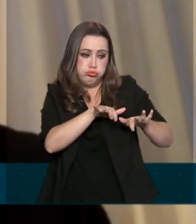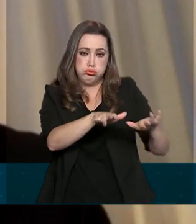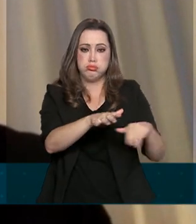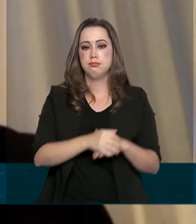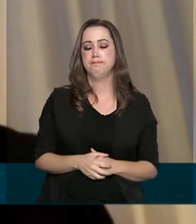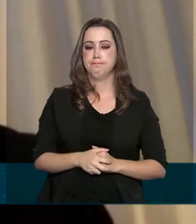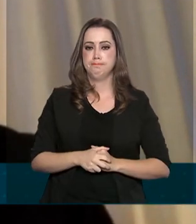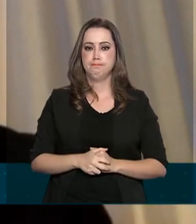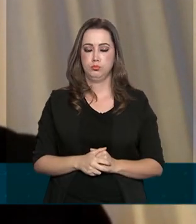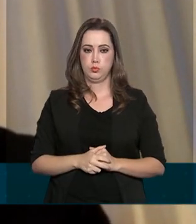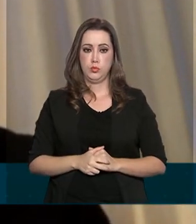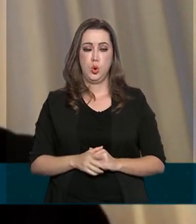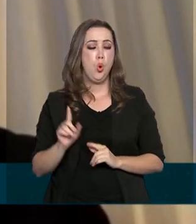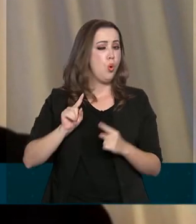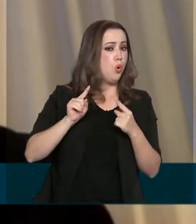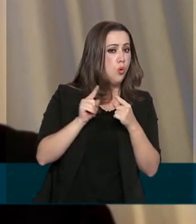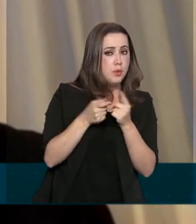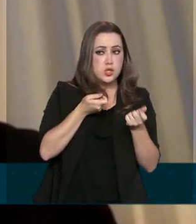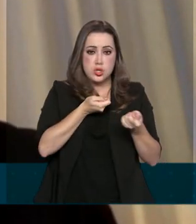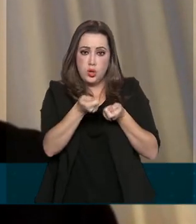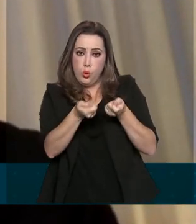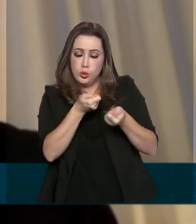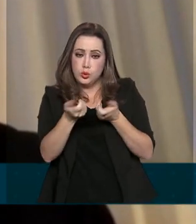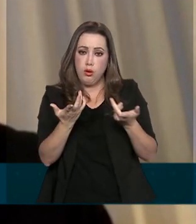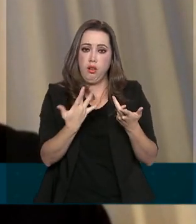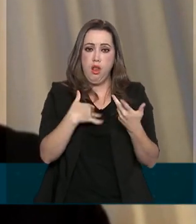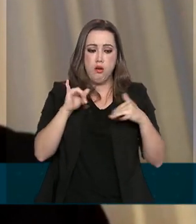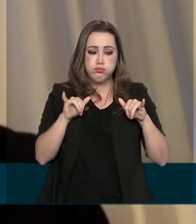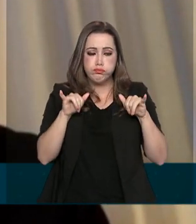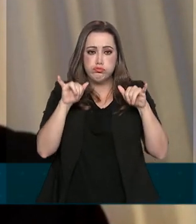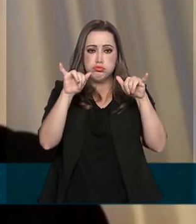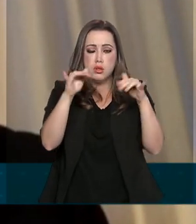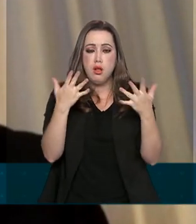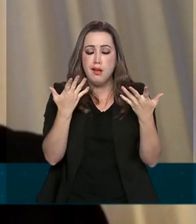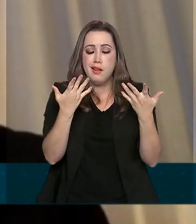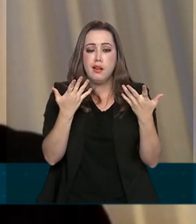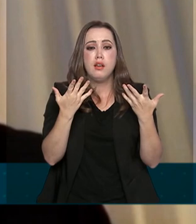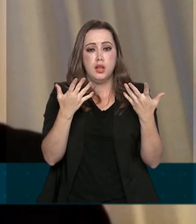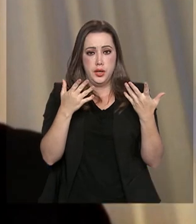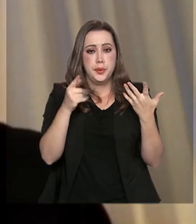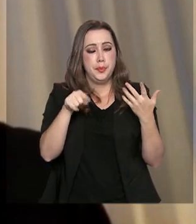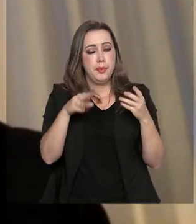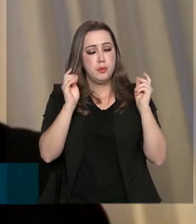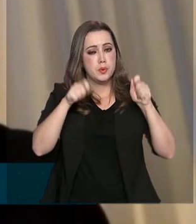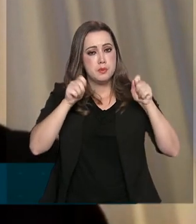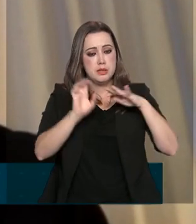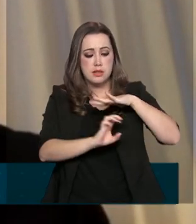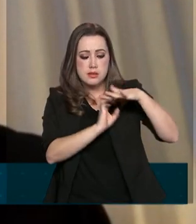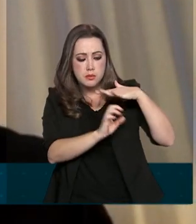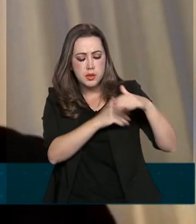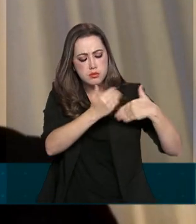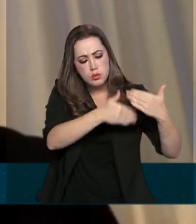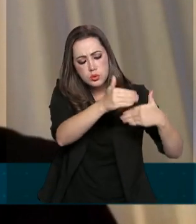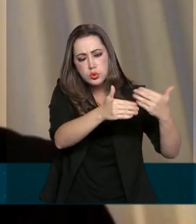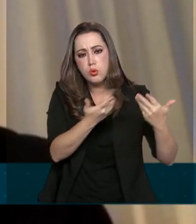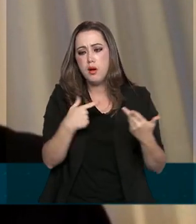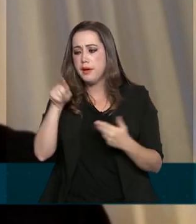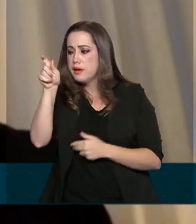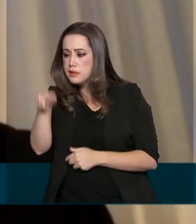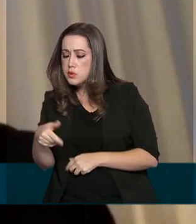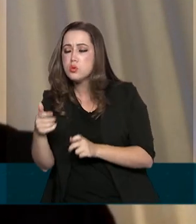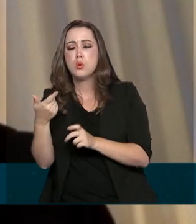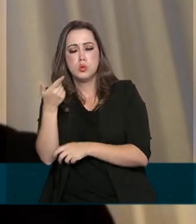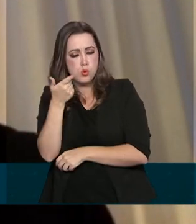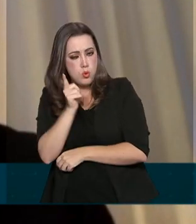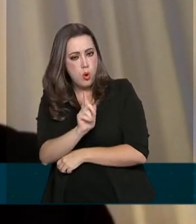sentido de equilibrar o setor de transporte aéreo, de modo a propiciar um ambiente que as empresas possam continuar operando os voos e os passageiros